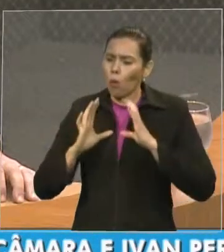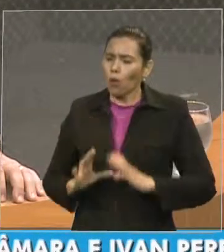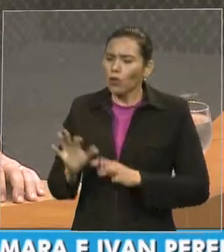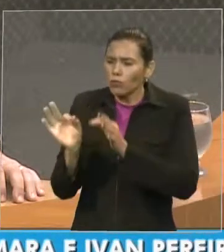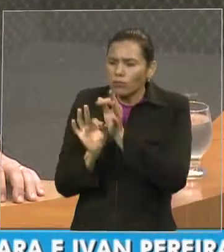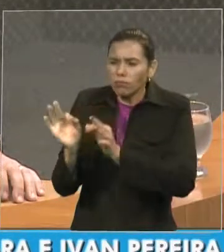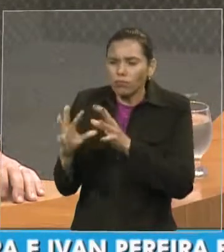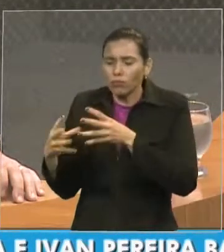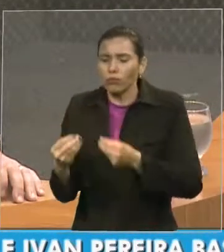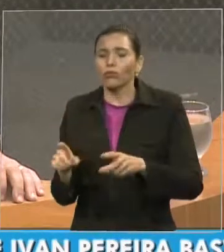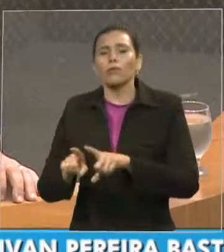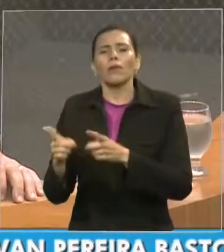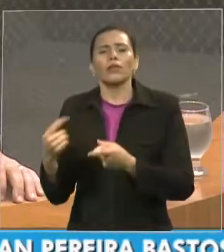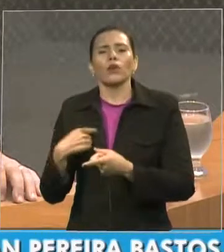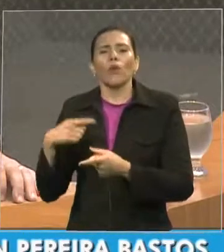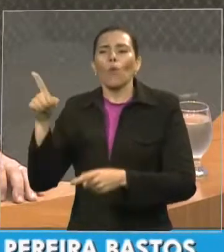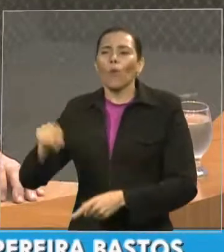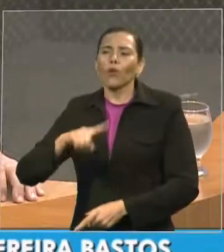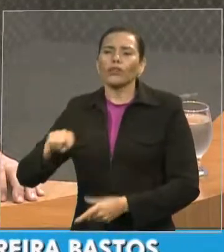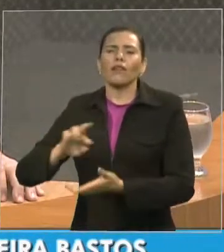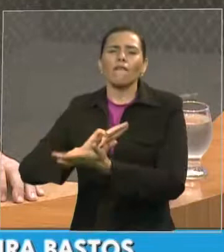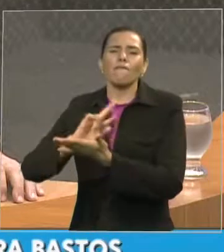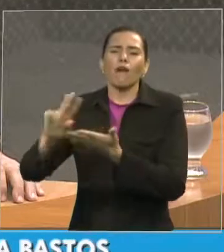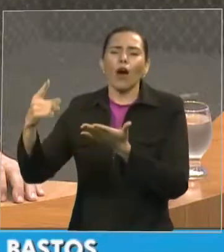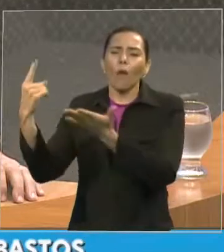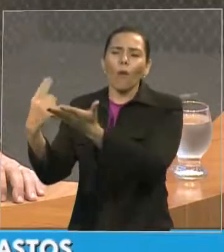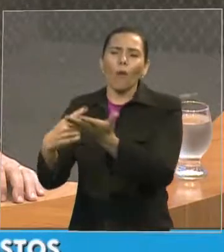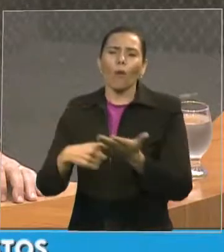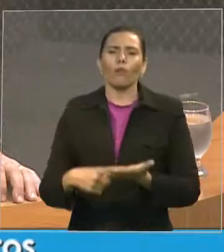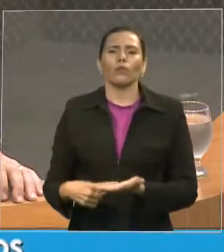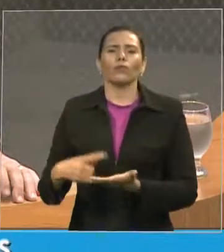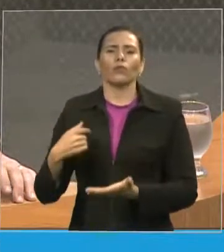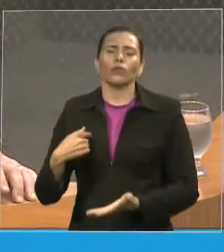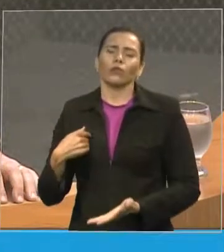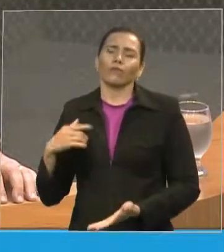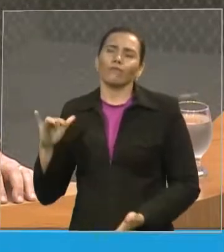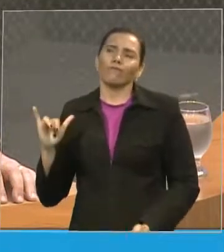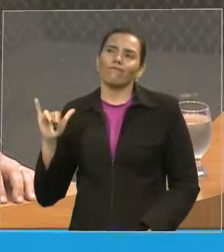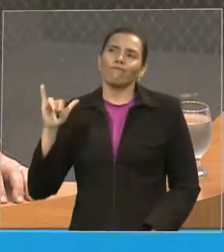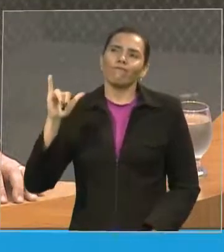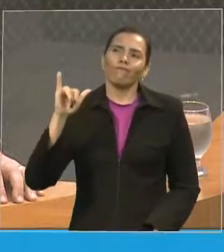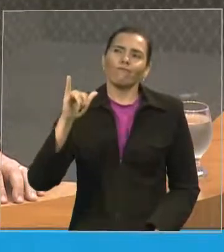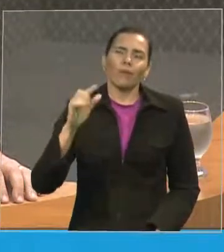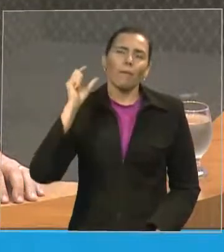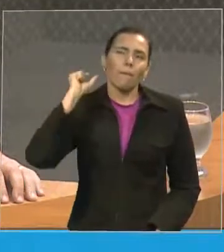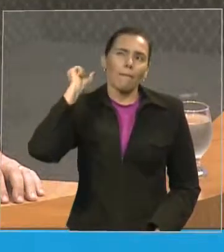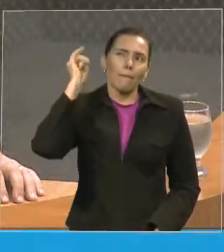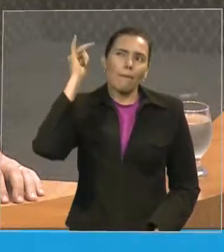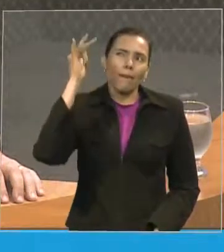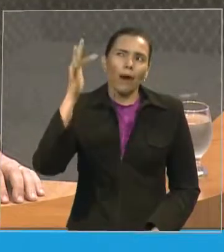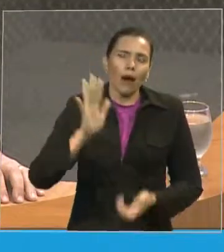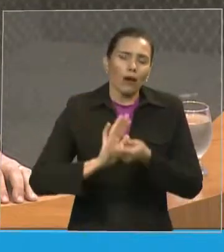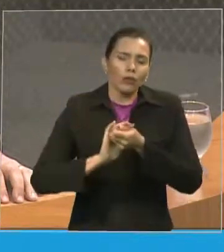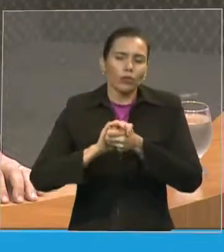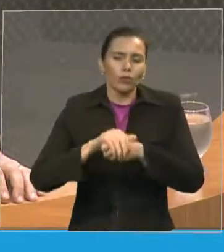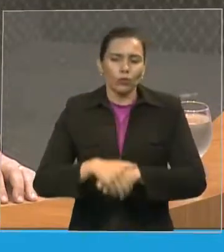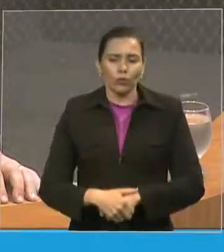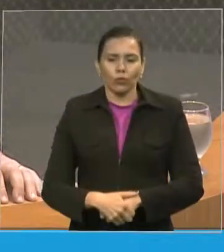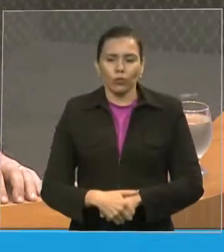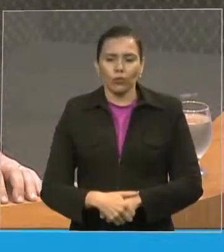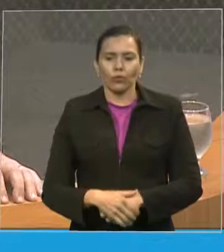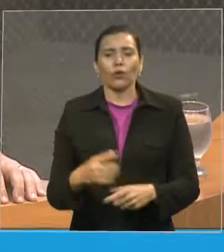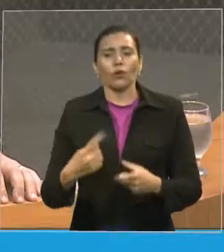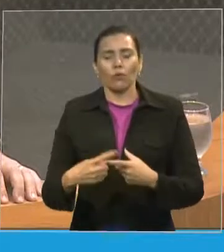cancelamos todos os compromissos e viajamos a noite toda, e estamos já quase para completar, porque para vir do